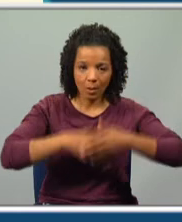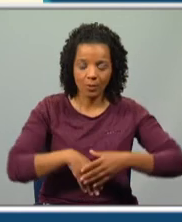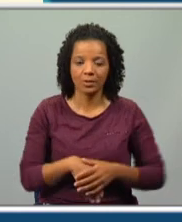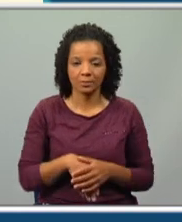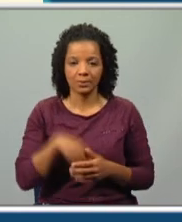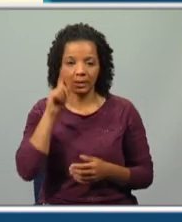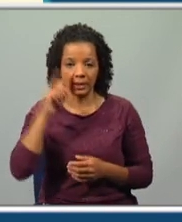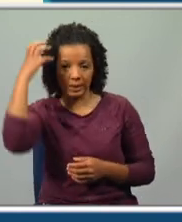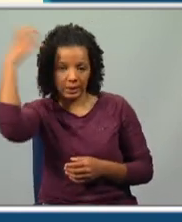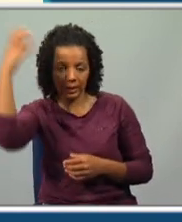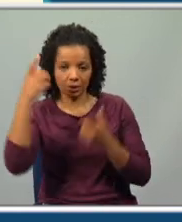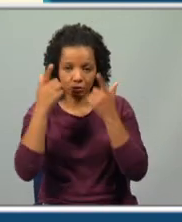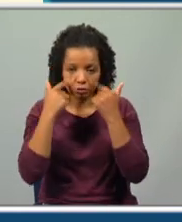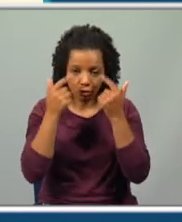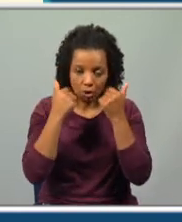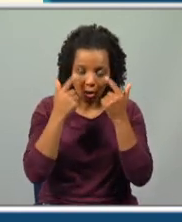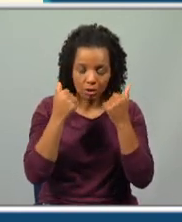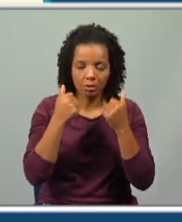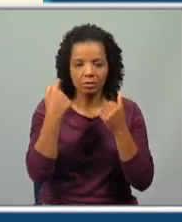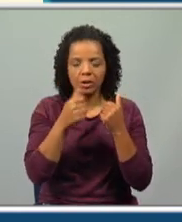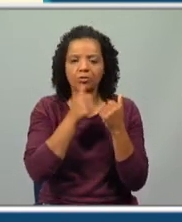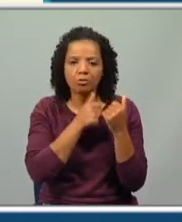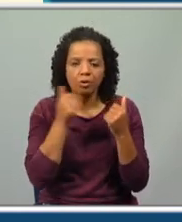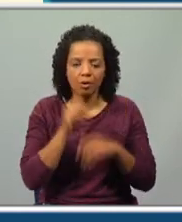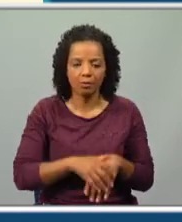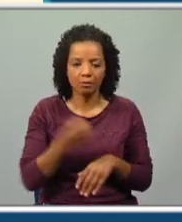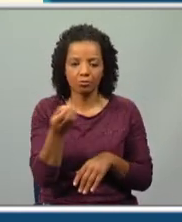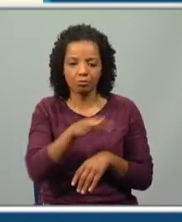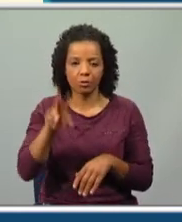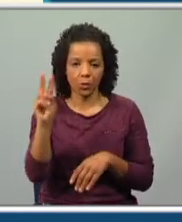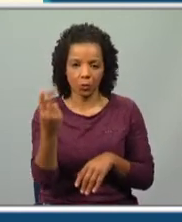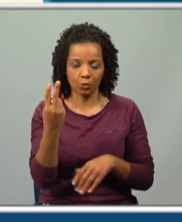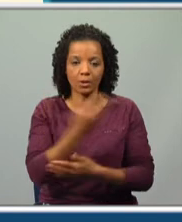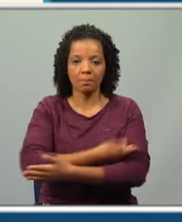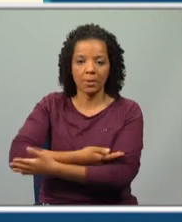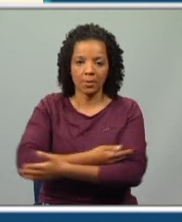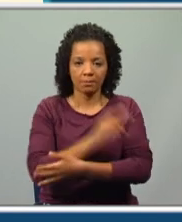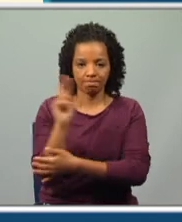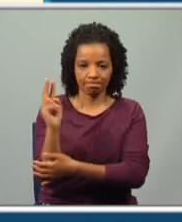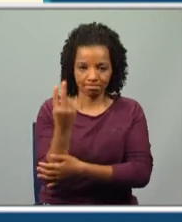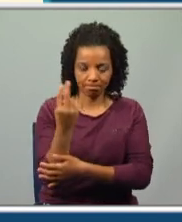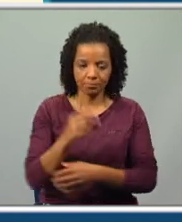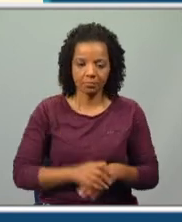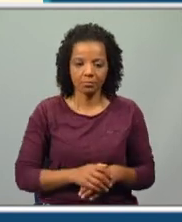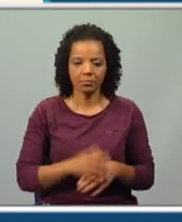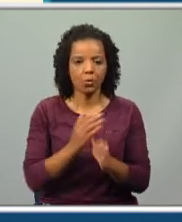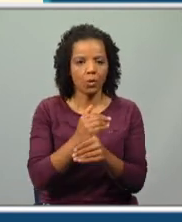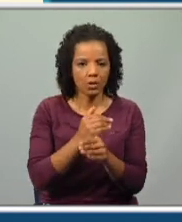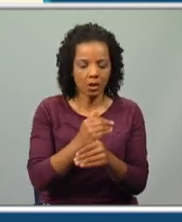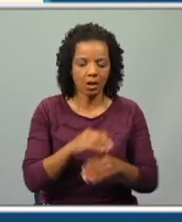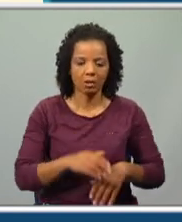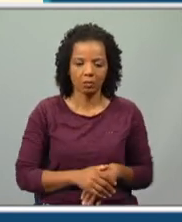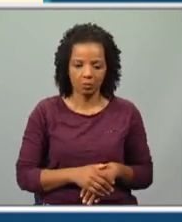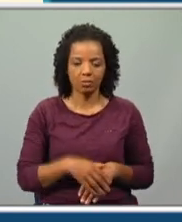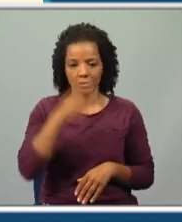temos uma rainha que chora, portanto, sofrimento, temos duas crianças, dois bebés, temos um assalto, temos